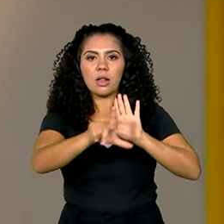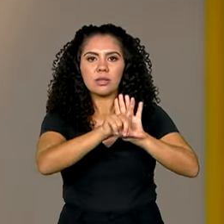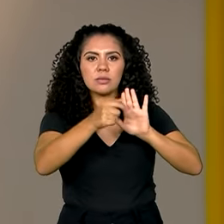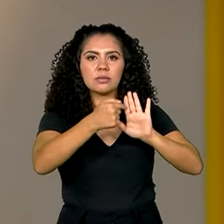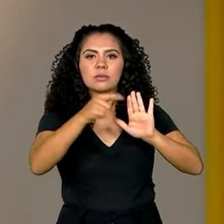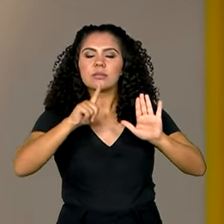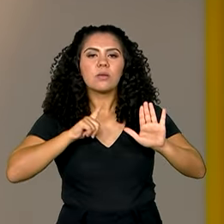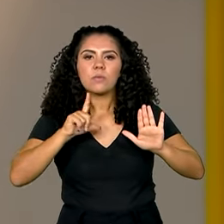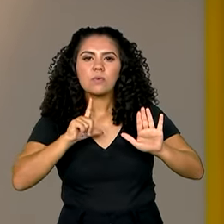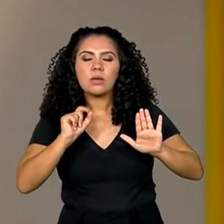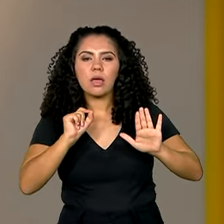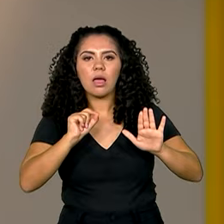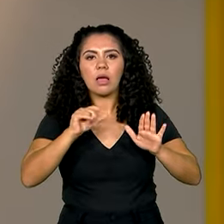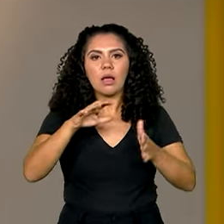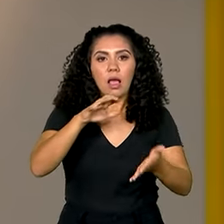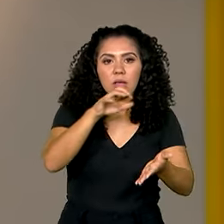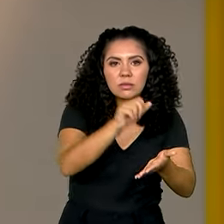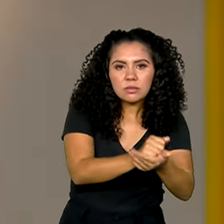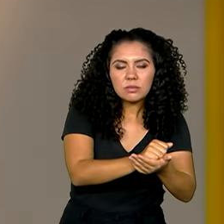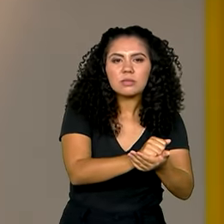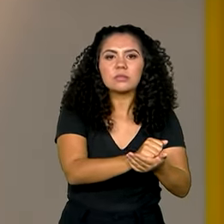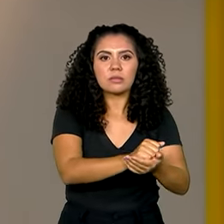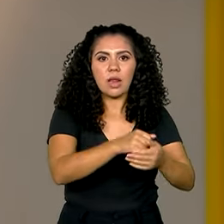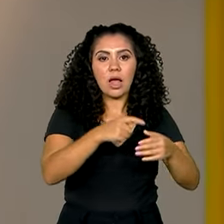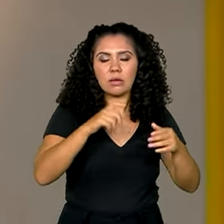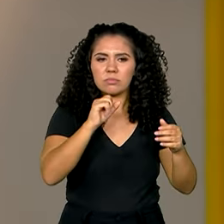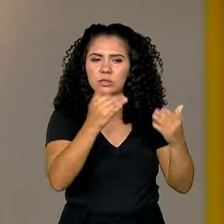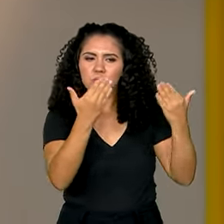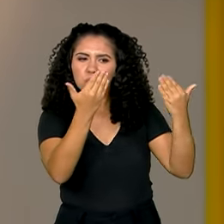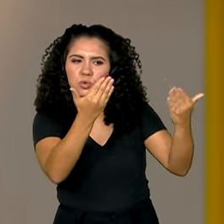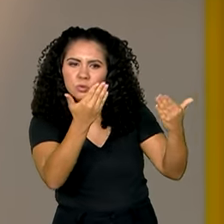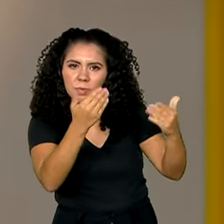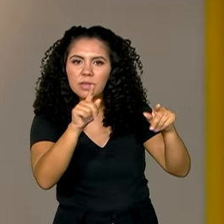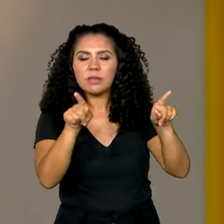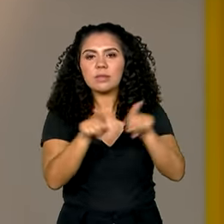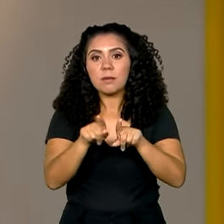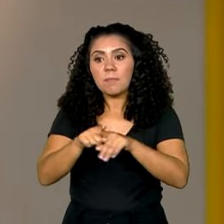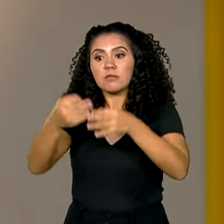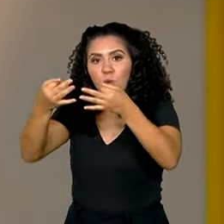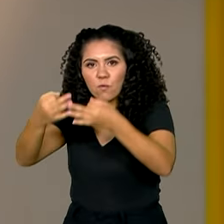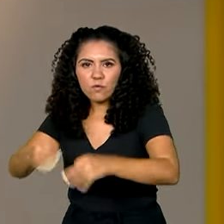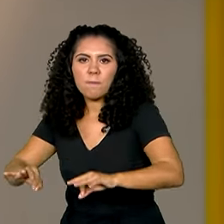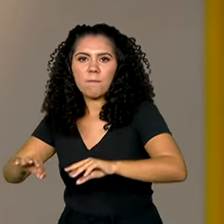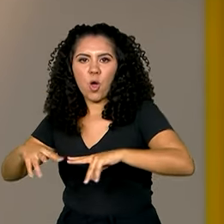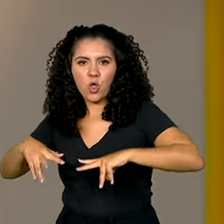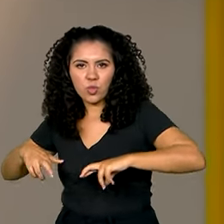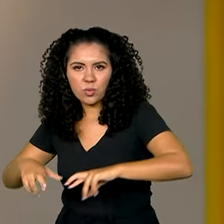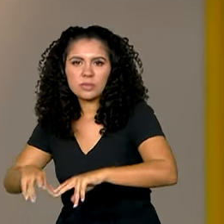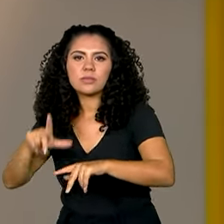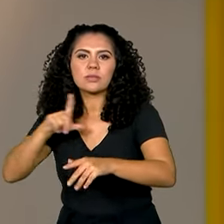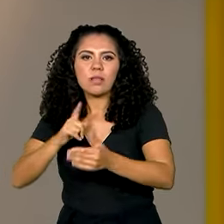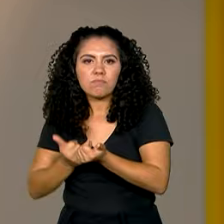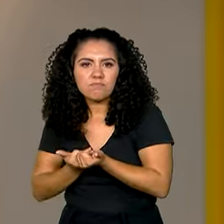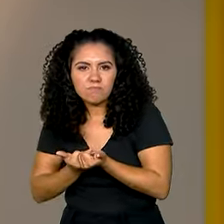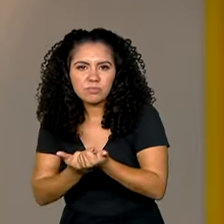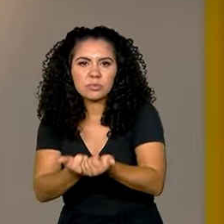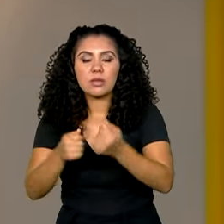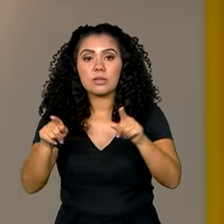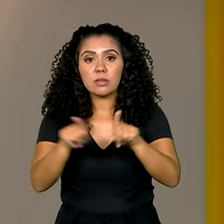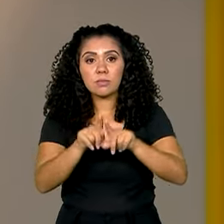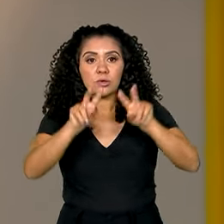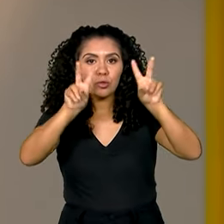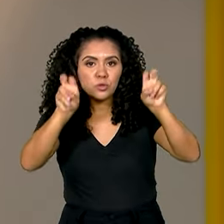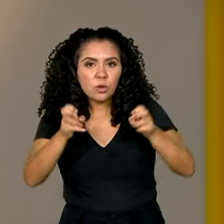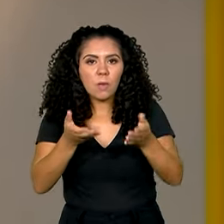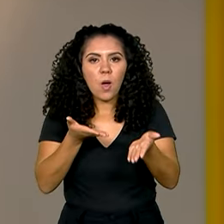dados para registrar suspeitas e confirmações da doença, assim como todo o processo de assistência, e também trata de